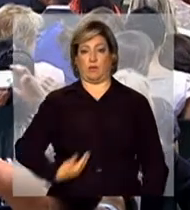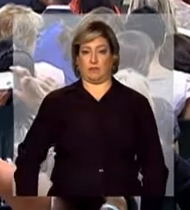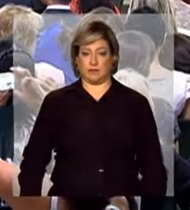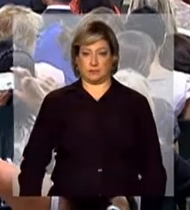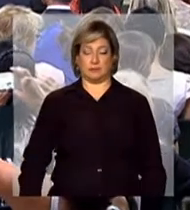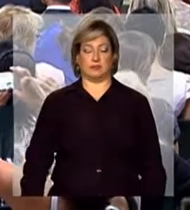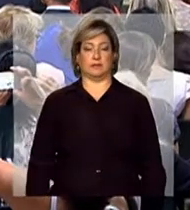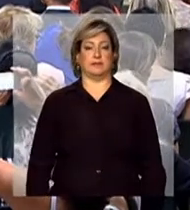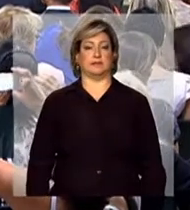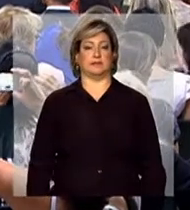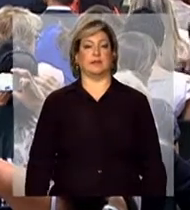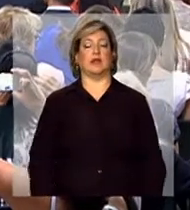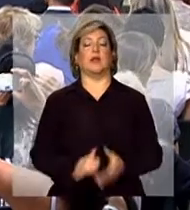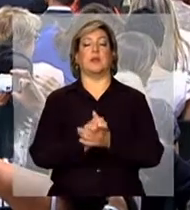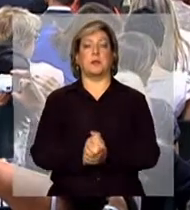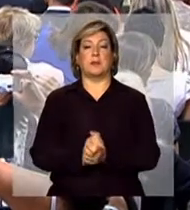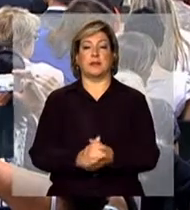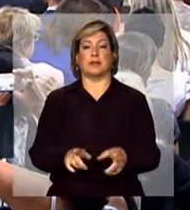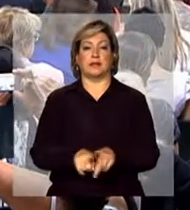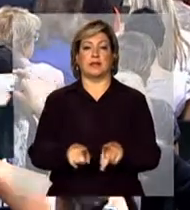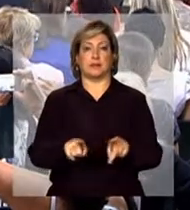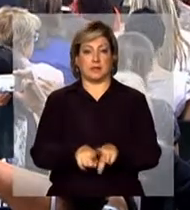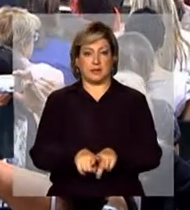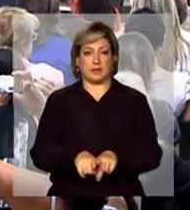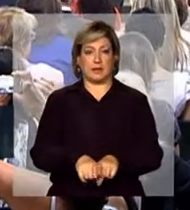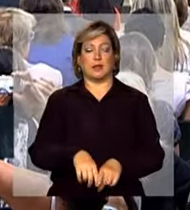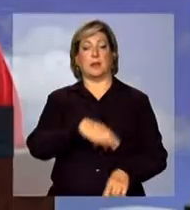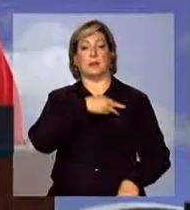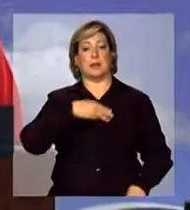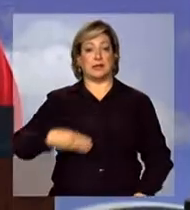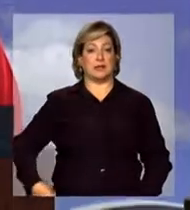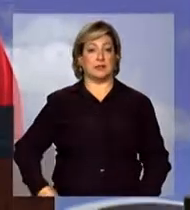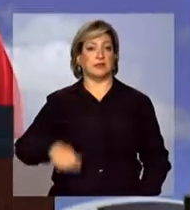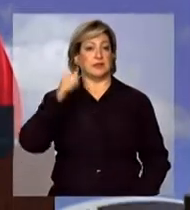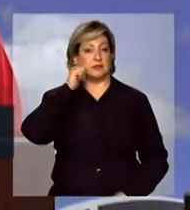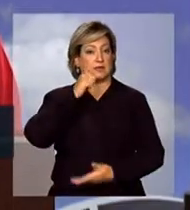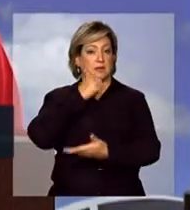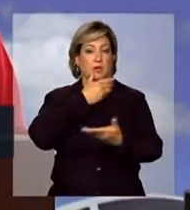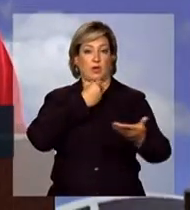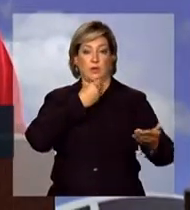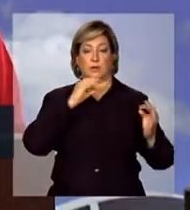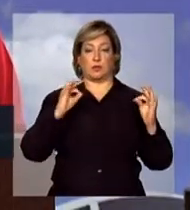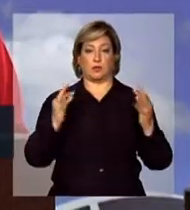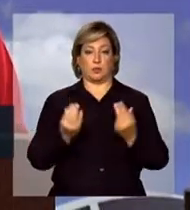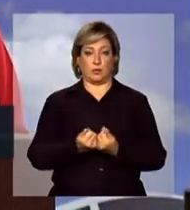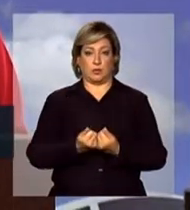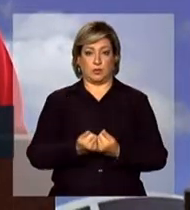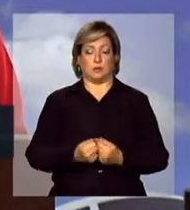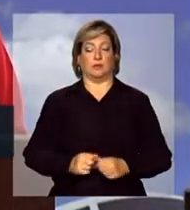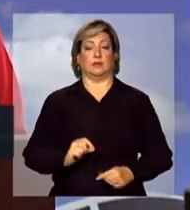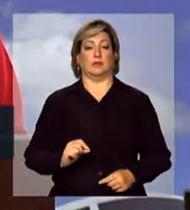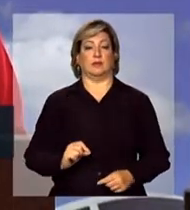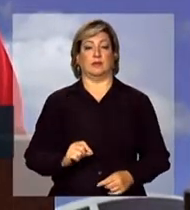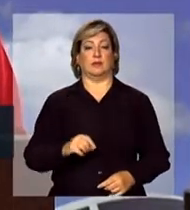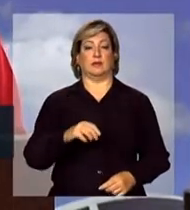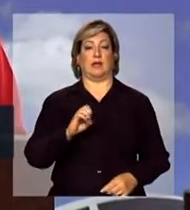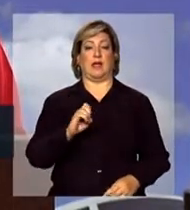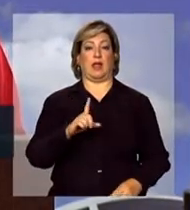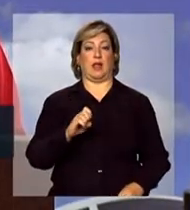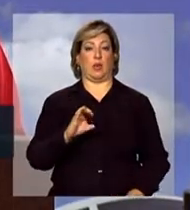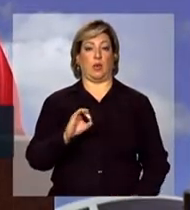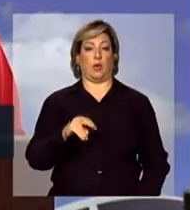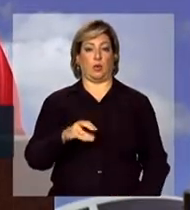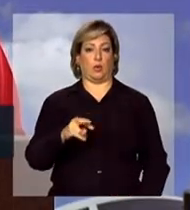Queria cumprimentar os ministros e as ministras de Estado, cumprimentando Eleonora Menicucci da